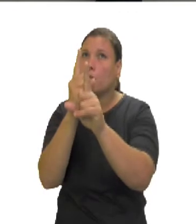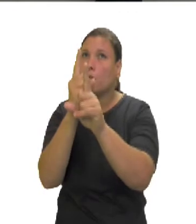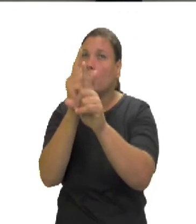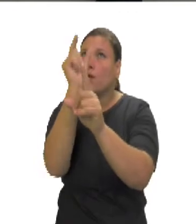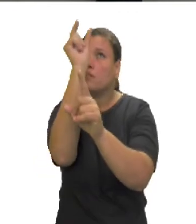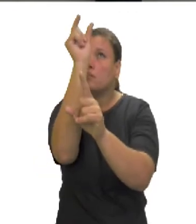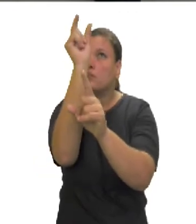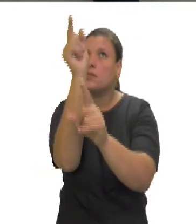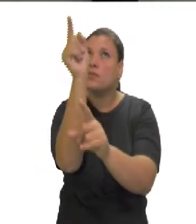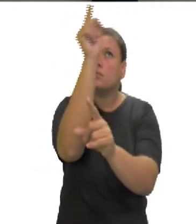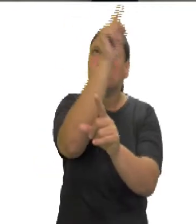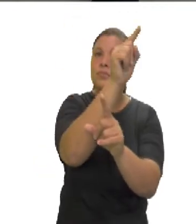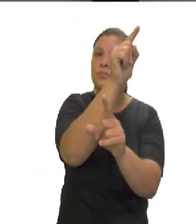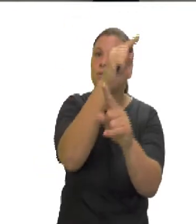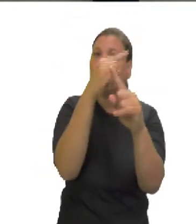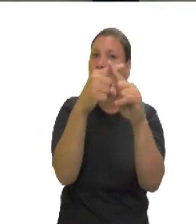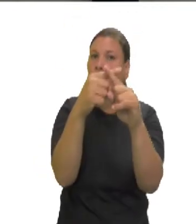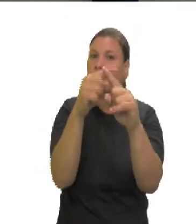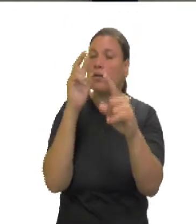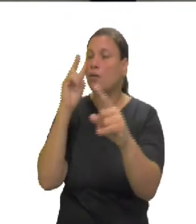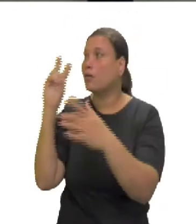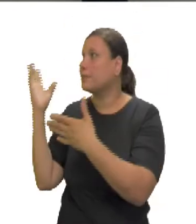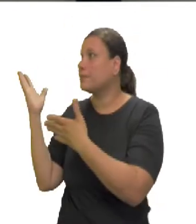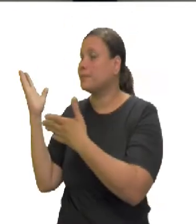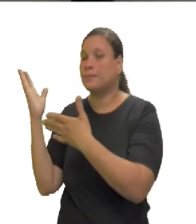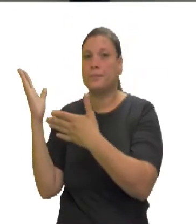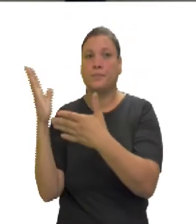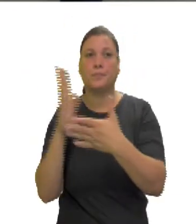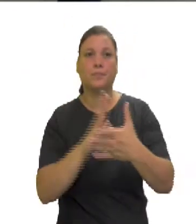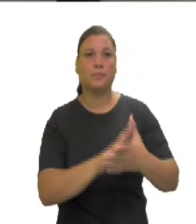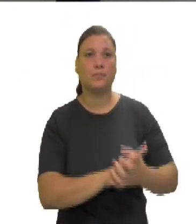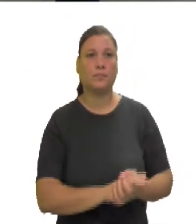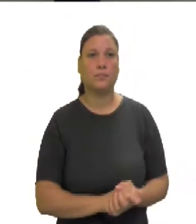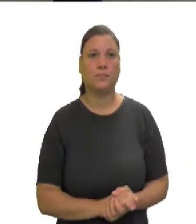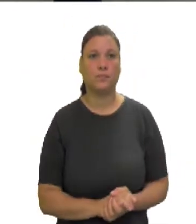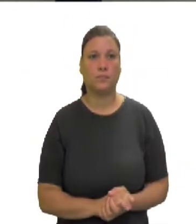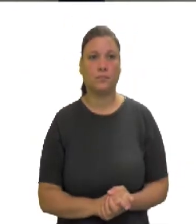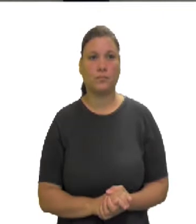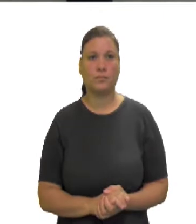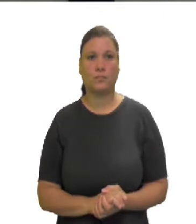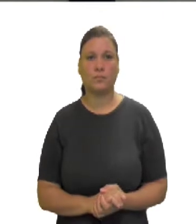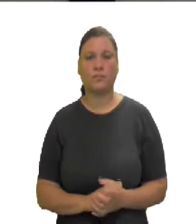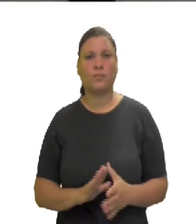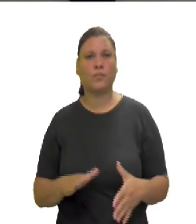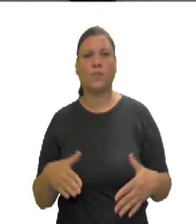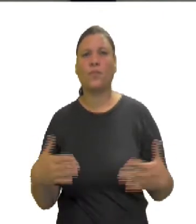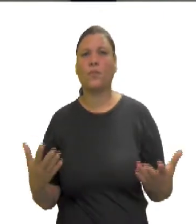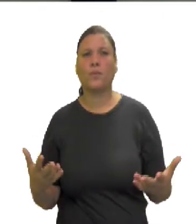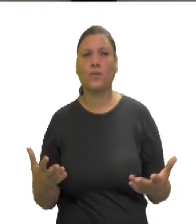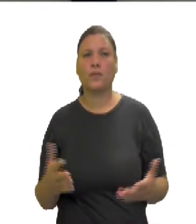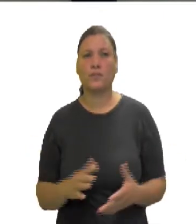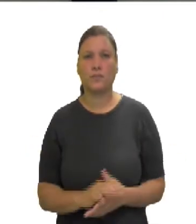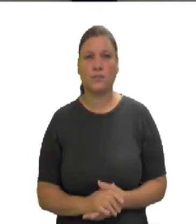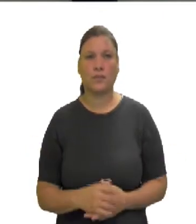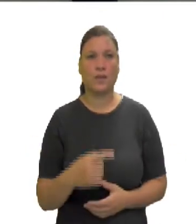de 2. Vezes 2. Então eu vou ter menos